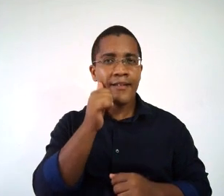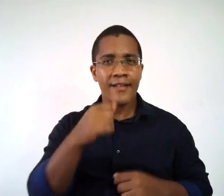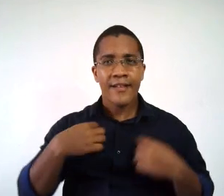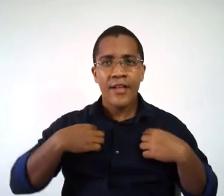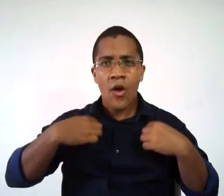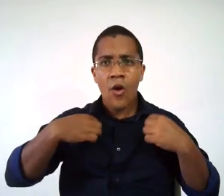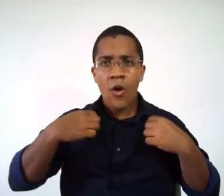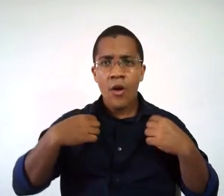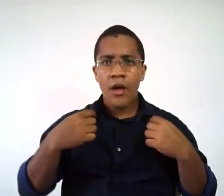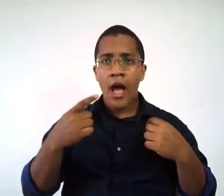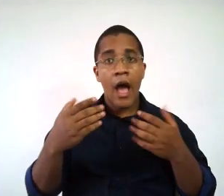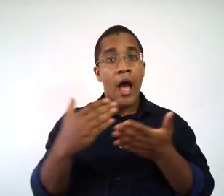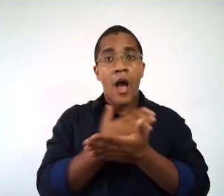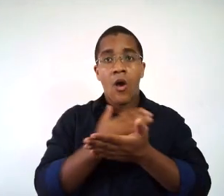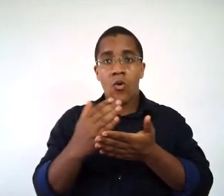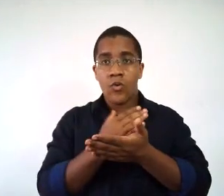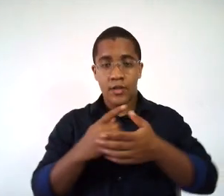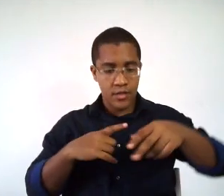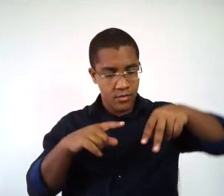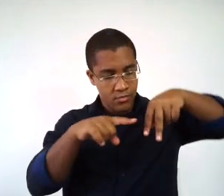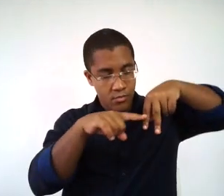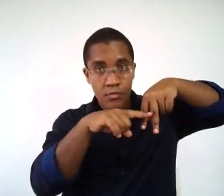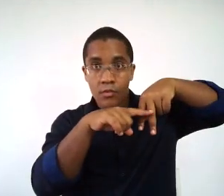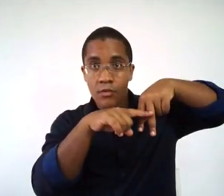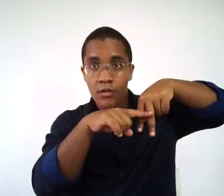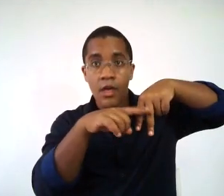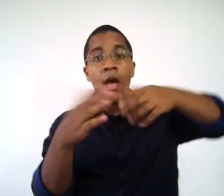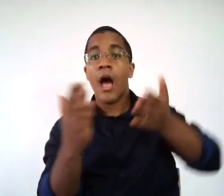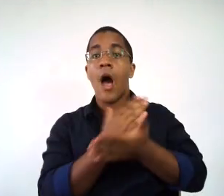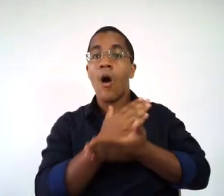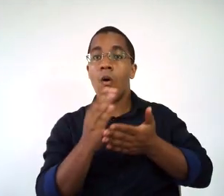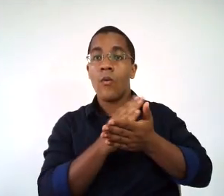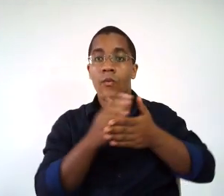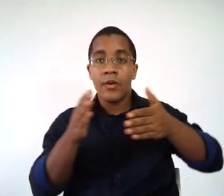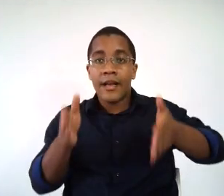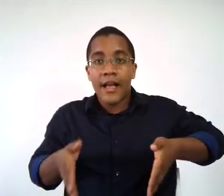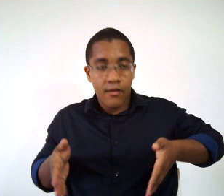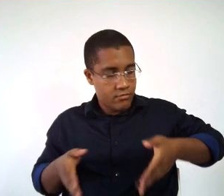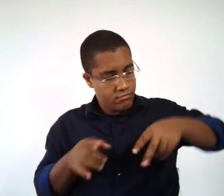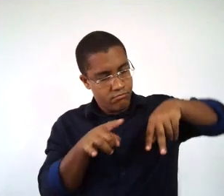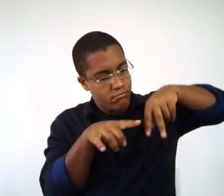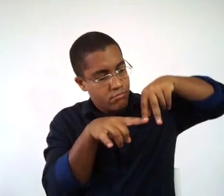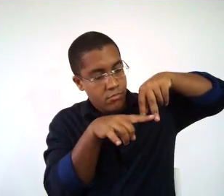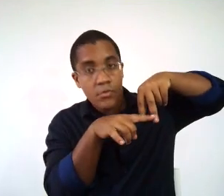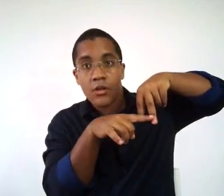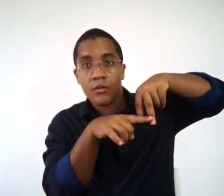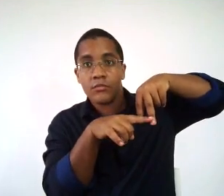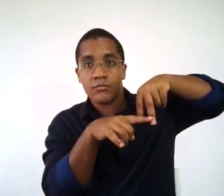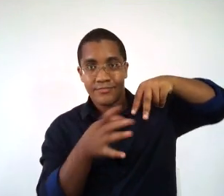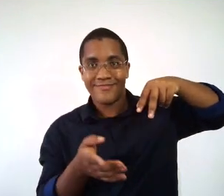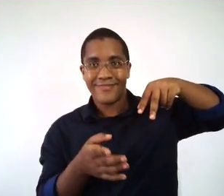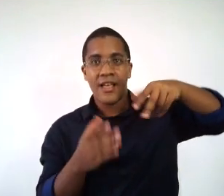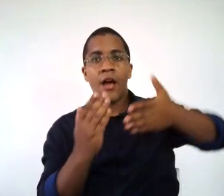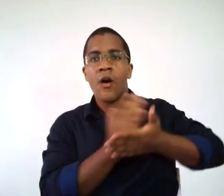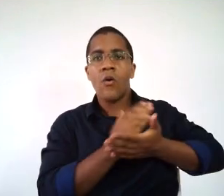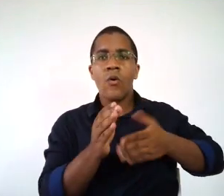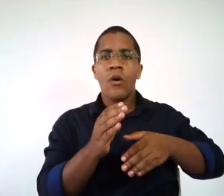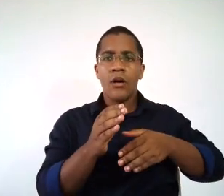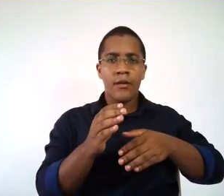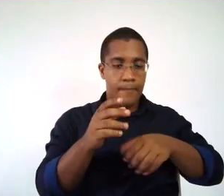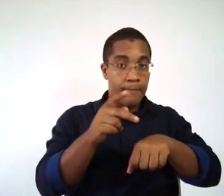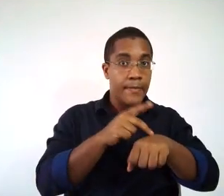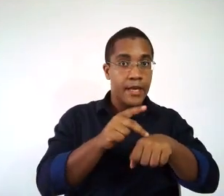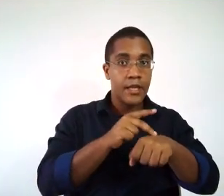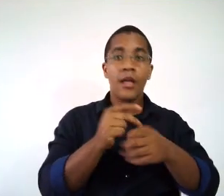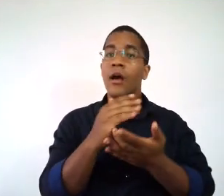por exemplo, na padronização das meninas, algumas estão de shorts e outras estão de calças. Algumas estão